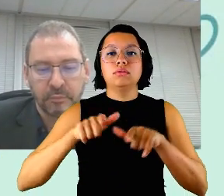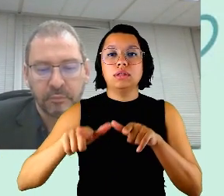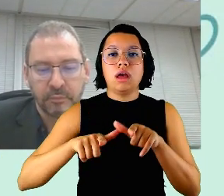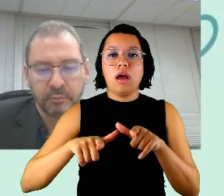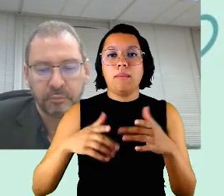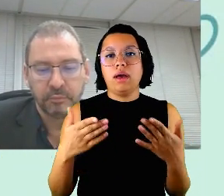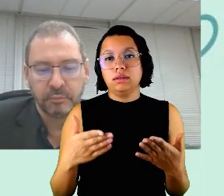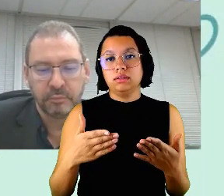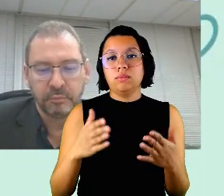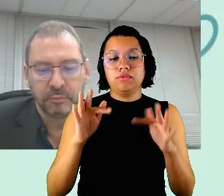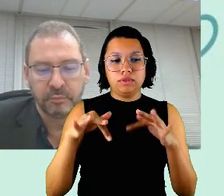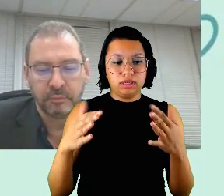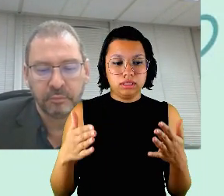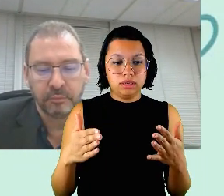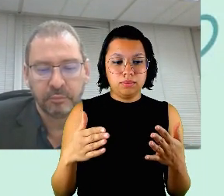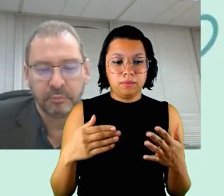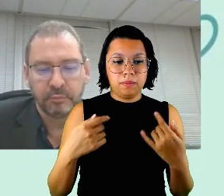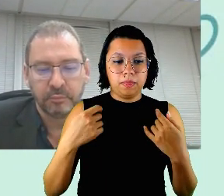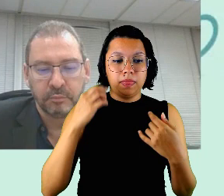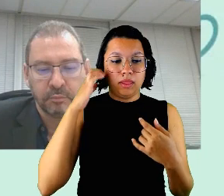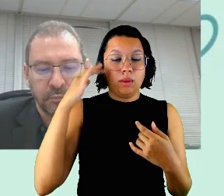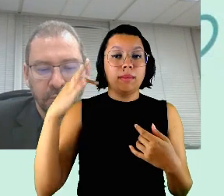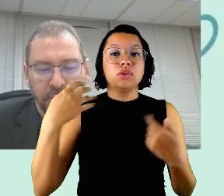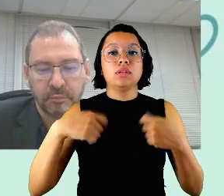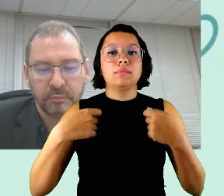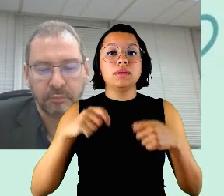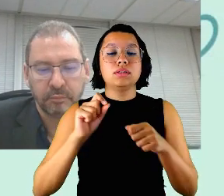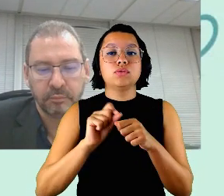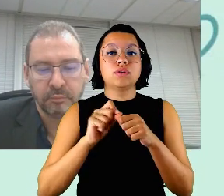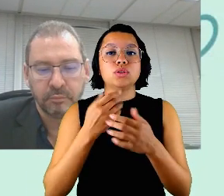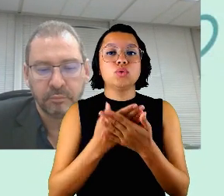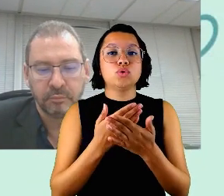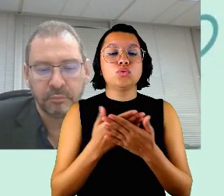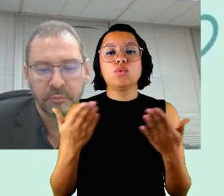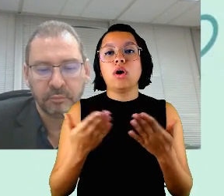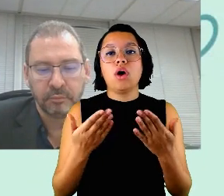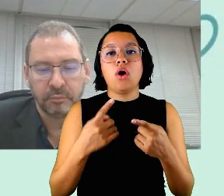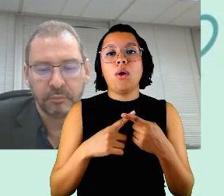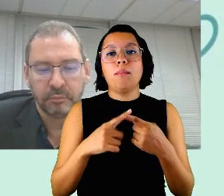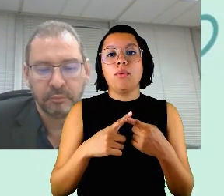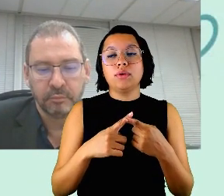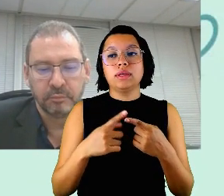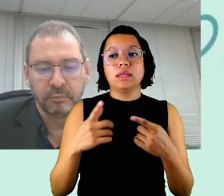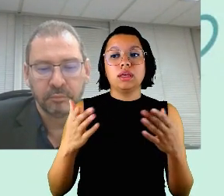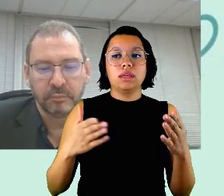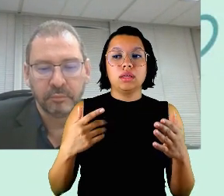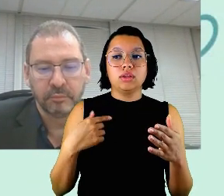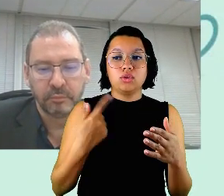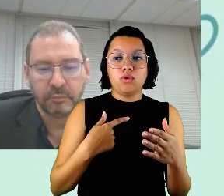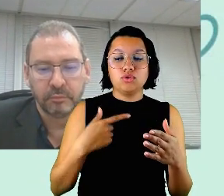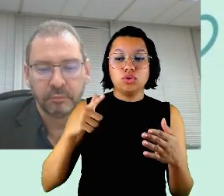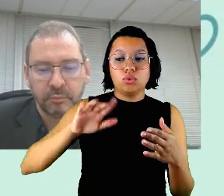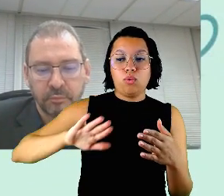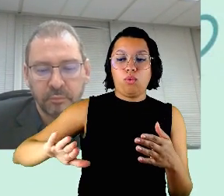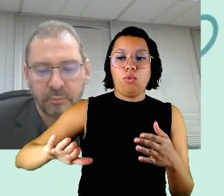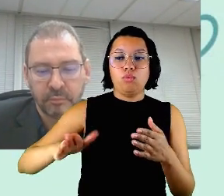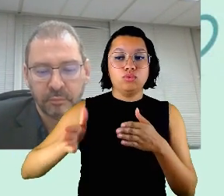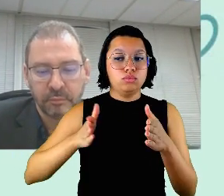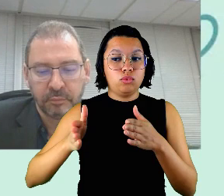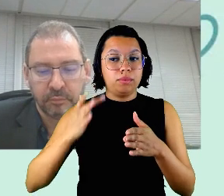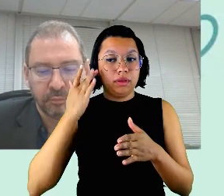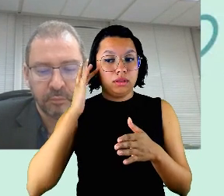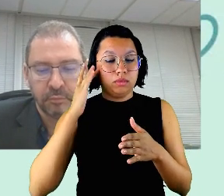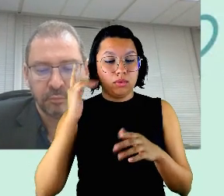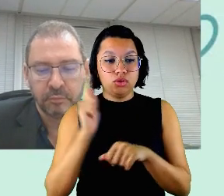eu imagino é preciso fazer um estudo agora porque nós estamos em outro momento eu acho que os gestores tiveram